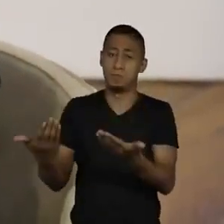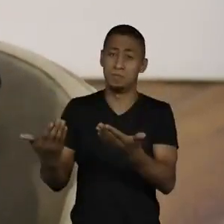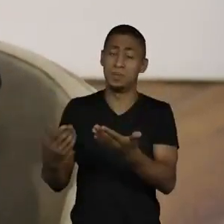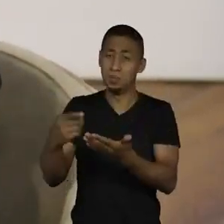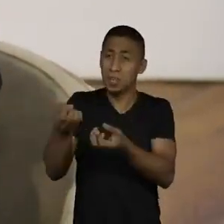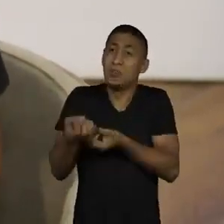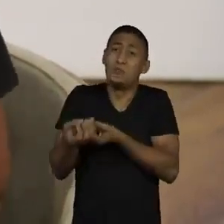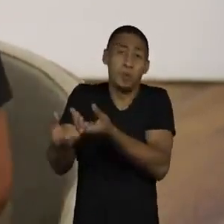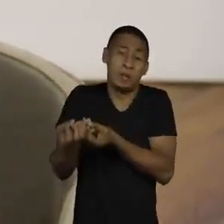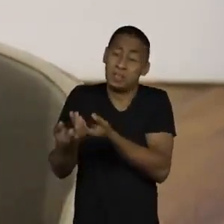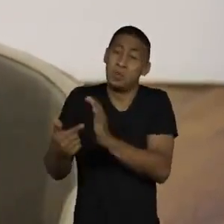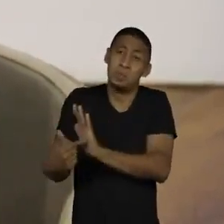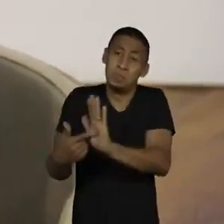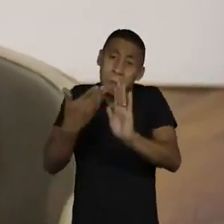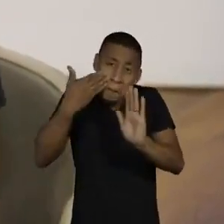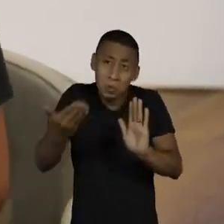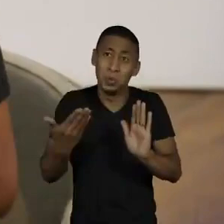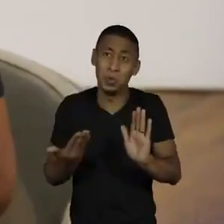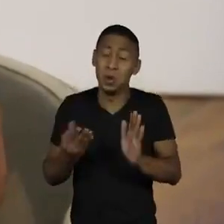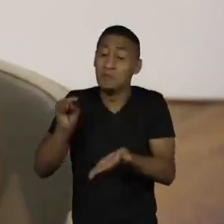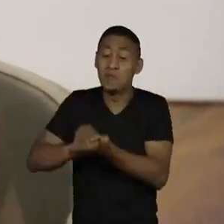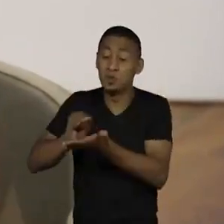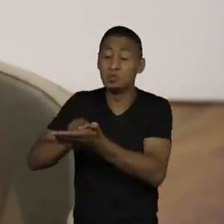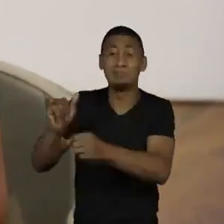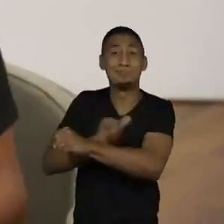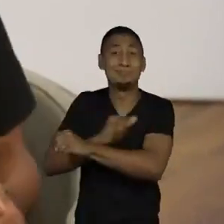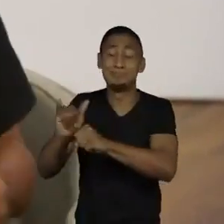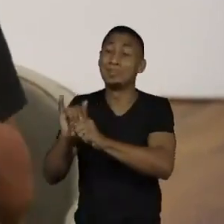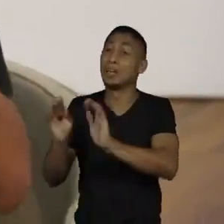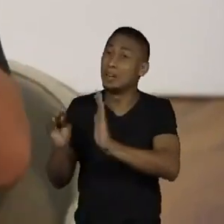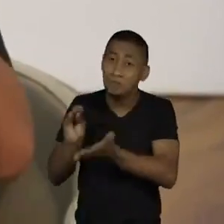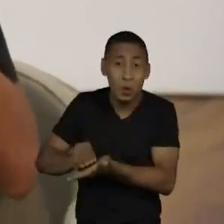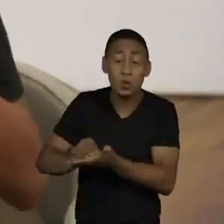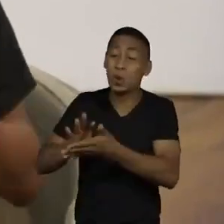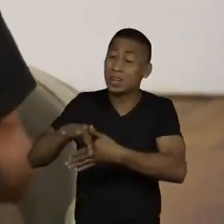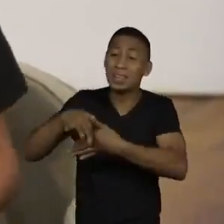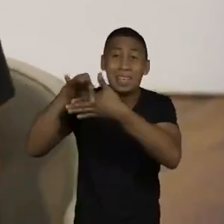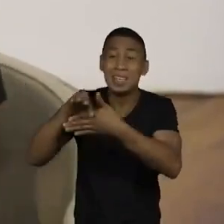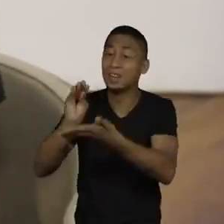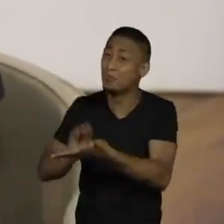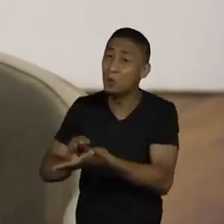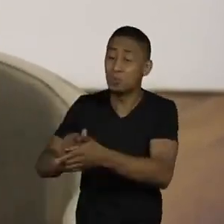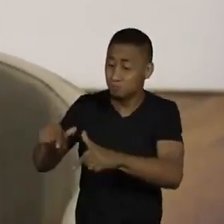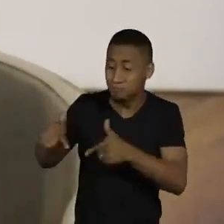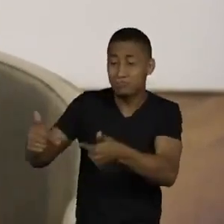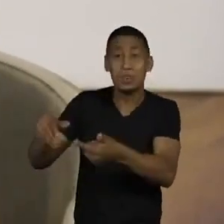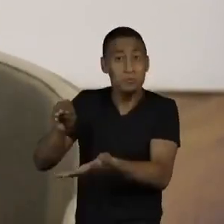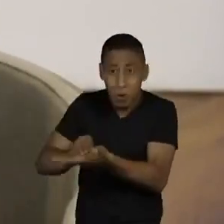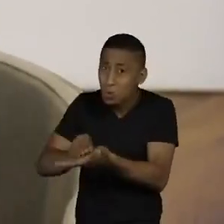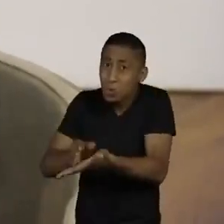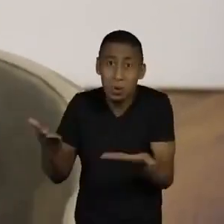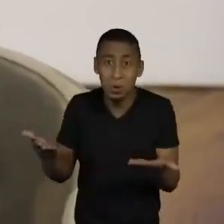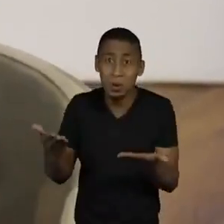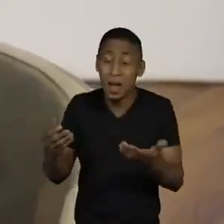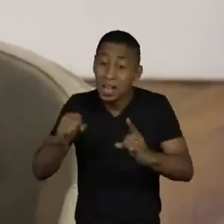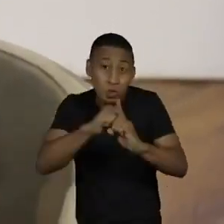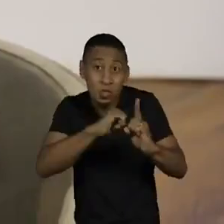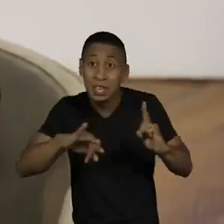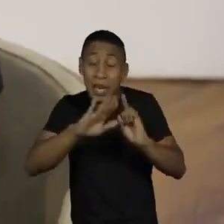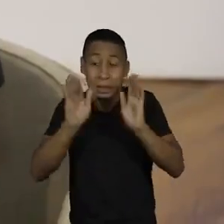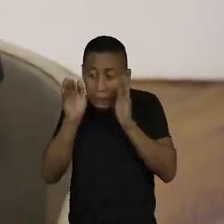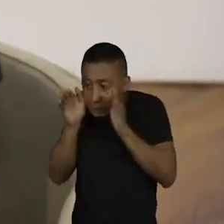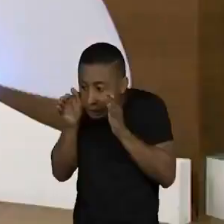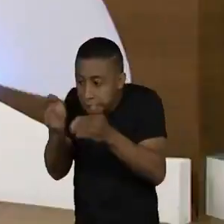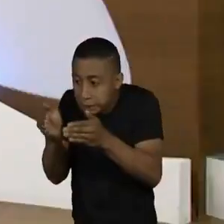fracasso social, por falta de um planejamento, por falta de liderança, de pragmatismo e de ter a sociedade voltada para uma grande